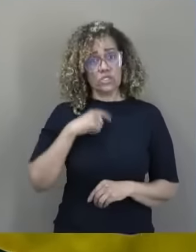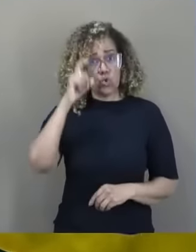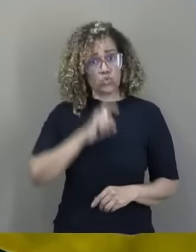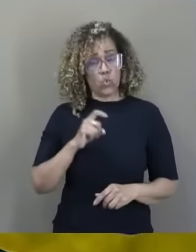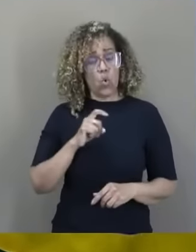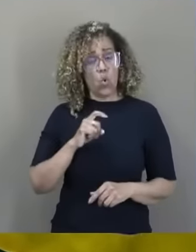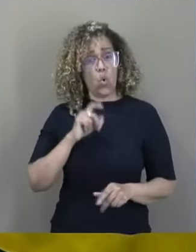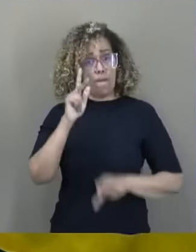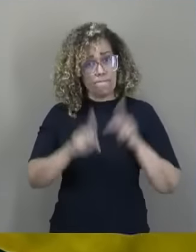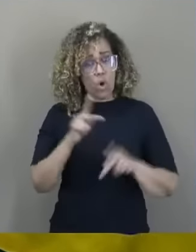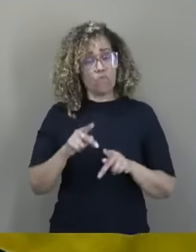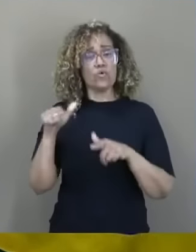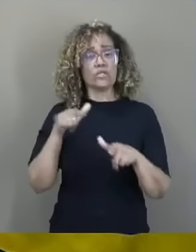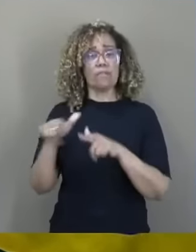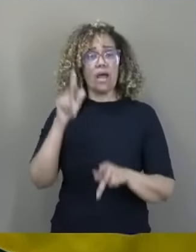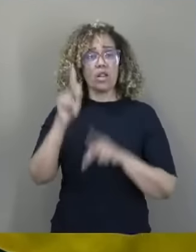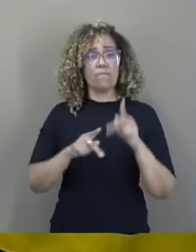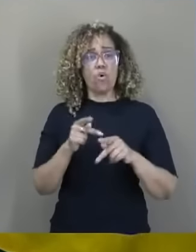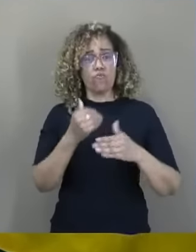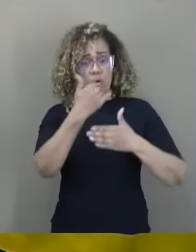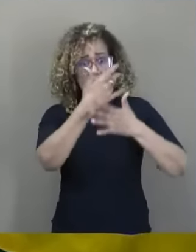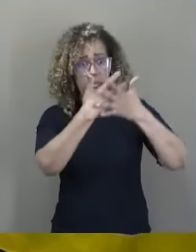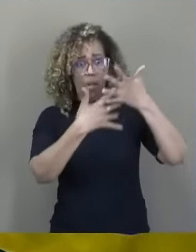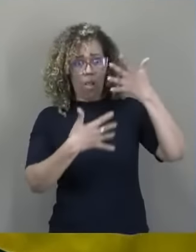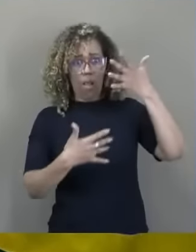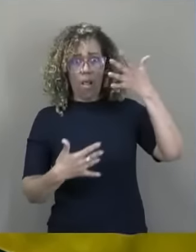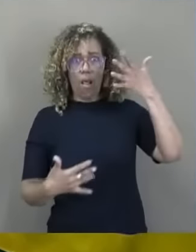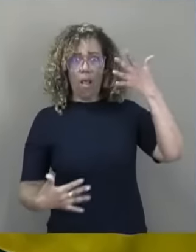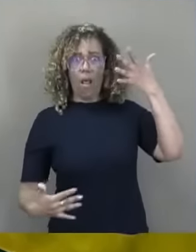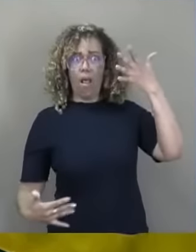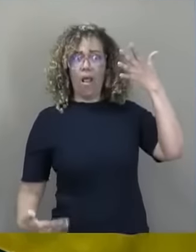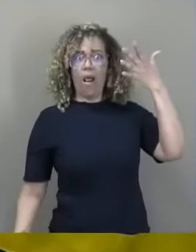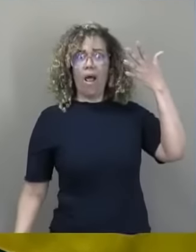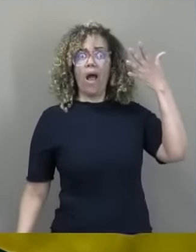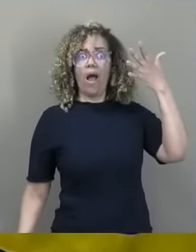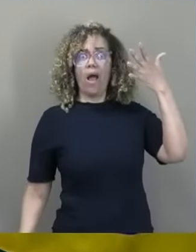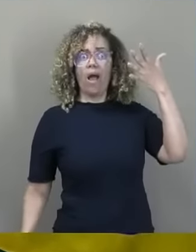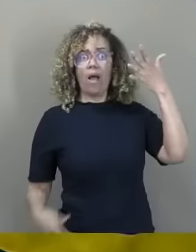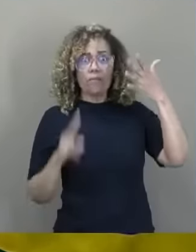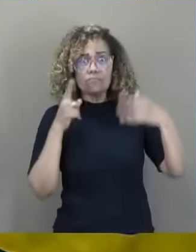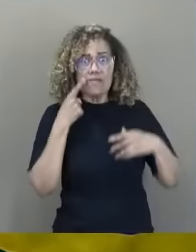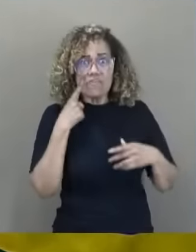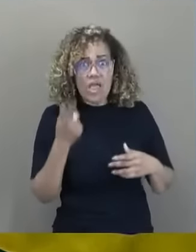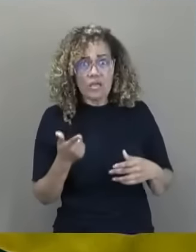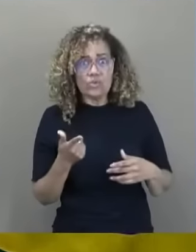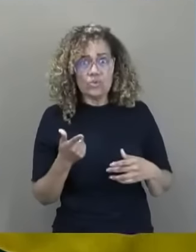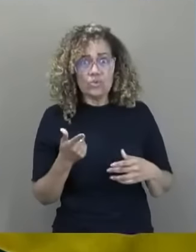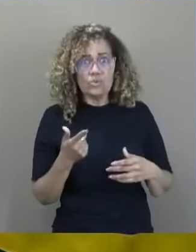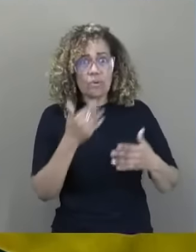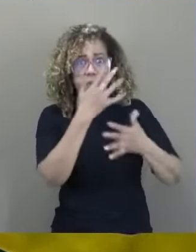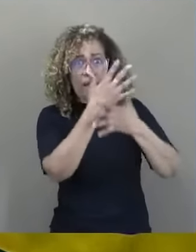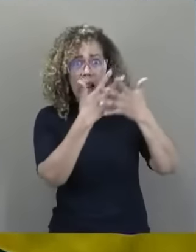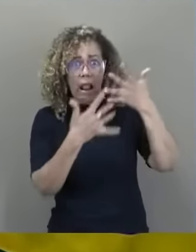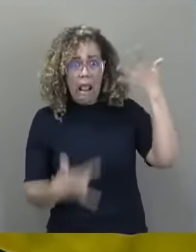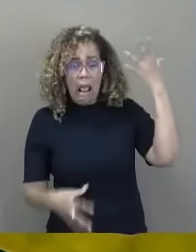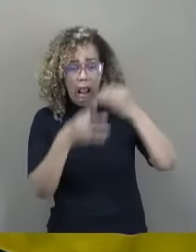trabalho pro povo. Olha isso aqui, gente, olha isso aqui, ó, vocês estão vendo isso aqui? Vocês estão vendo isso aqui? Isso aqui, sabe o é isso